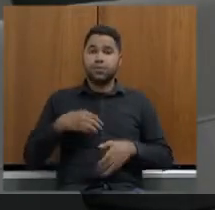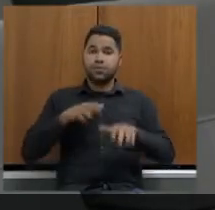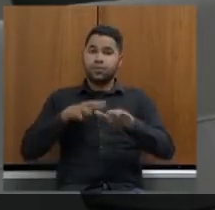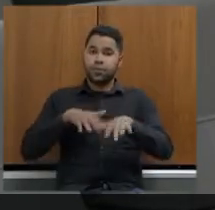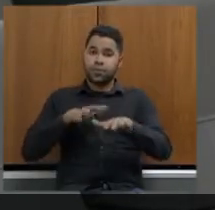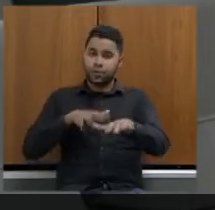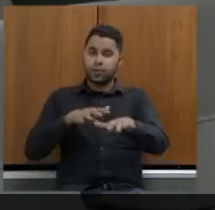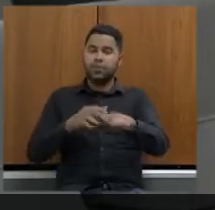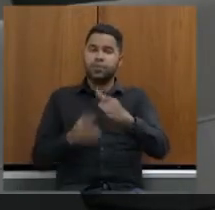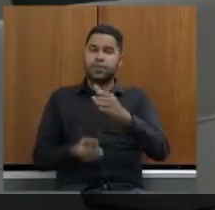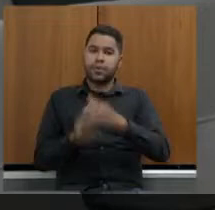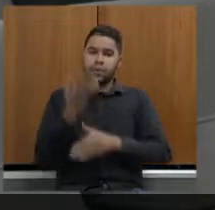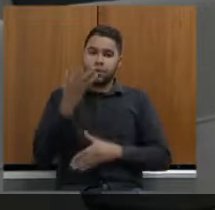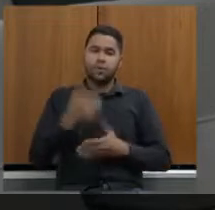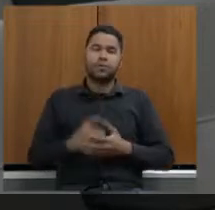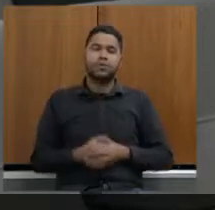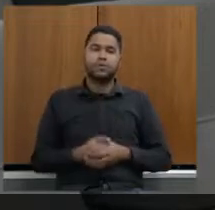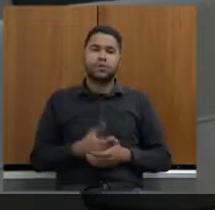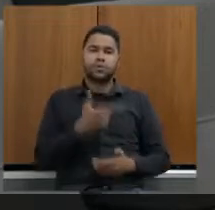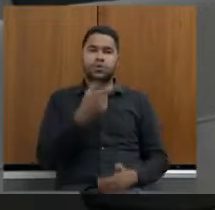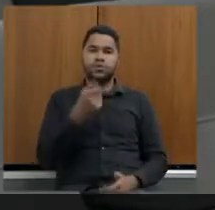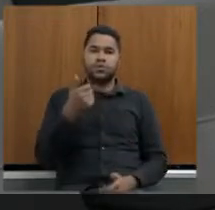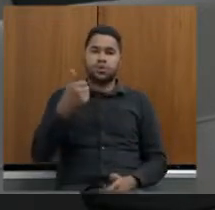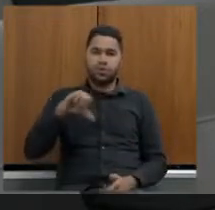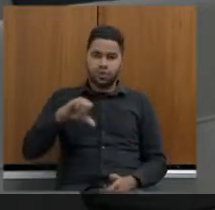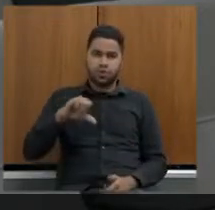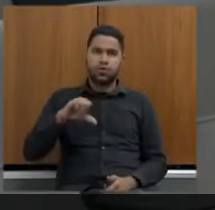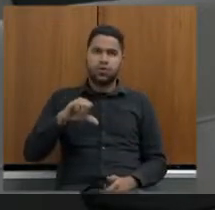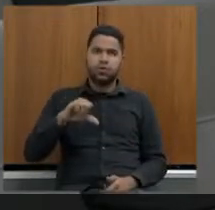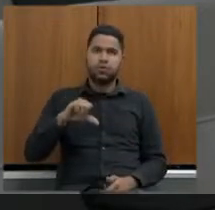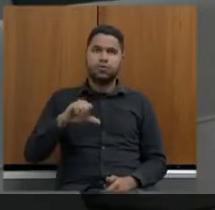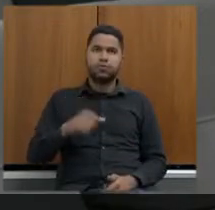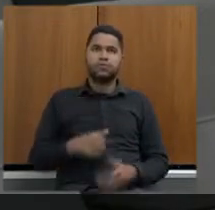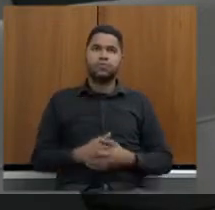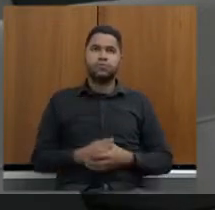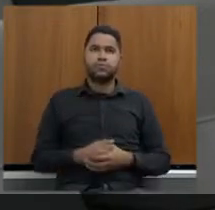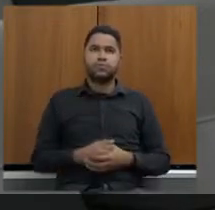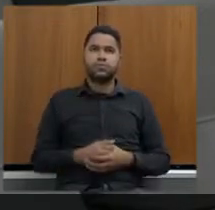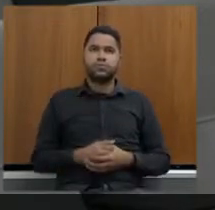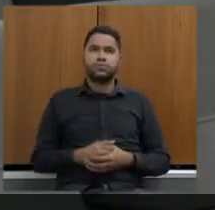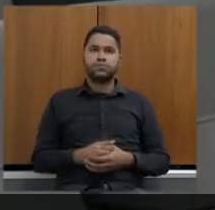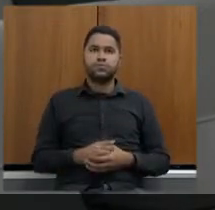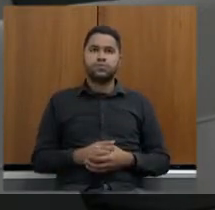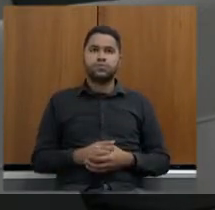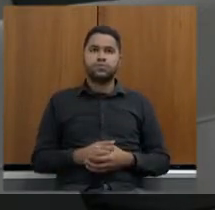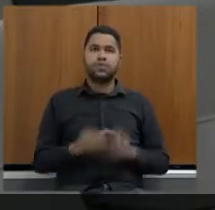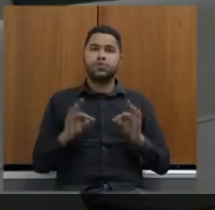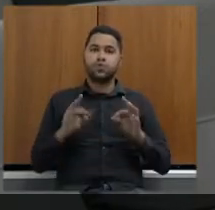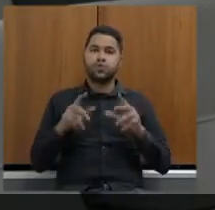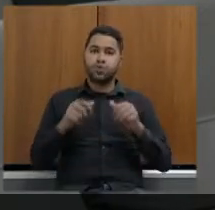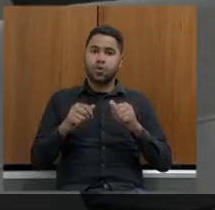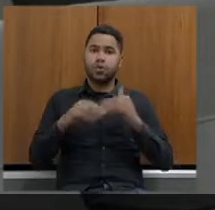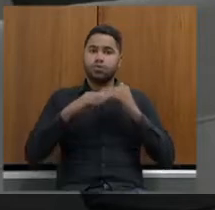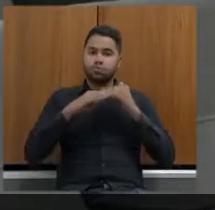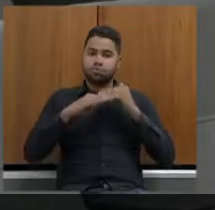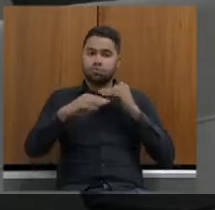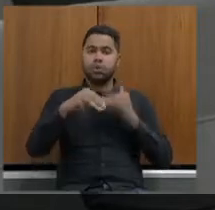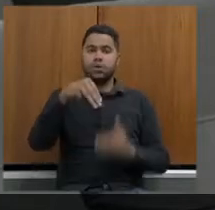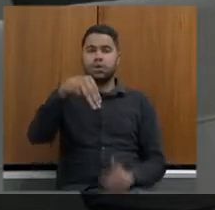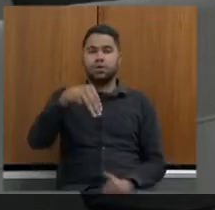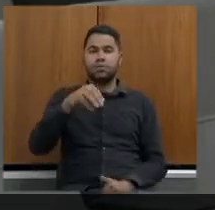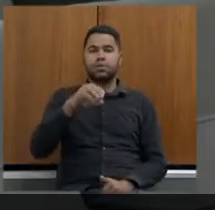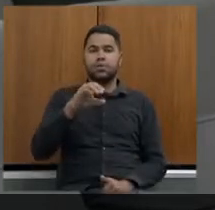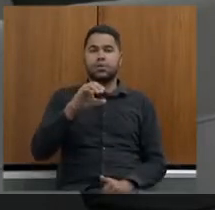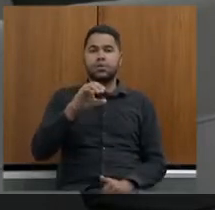que criamos em 2019 não é Francisco denominado todos pelo asfaltamento da MG 060